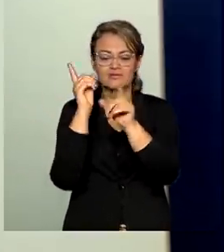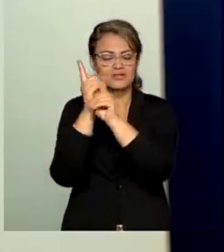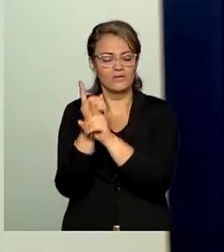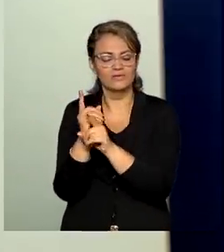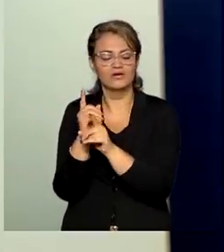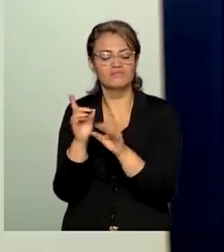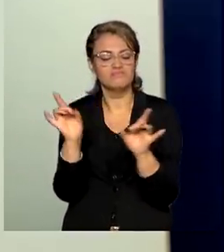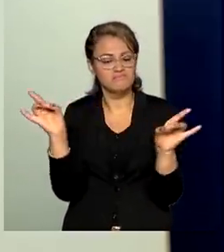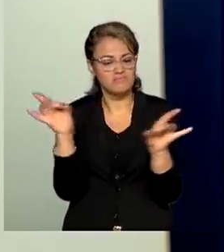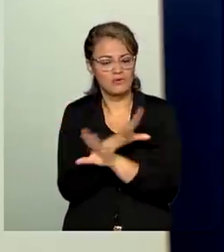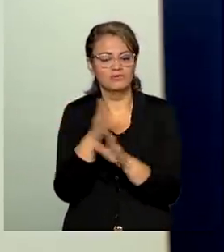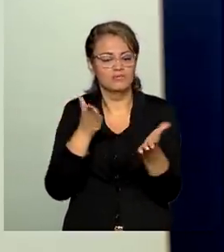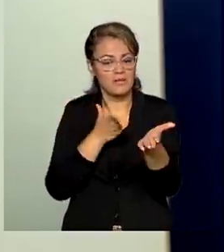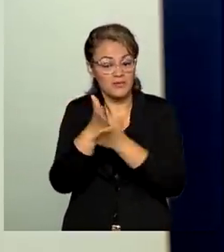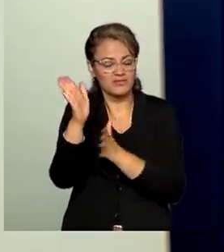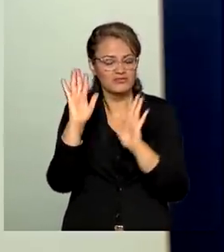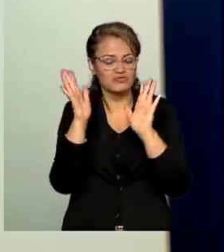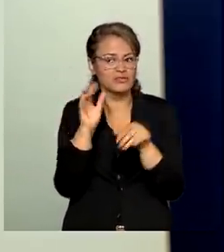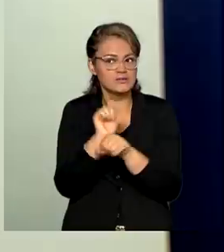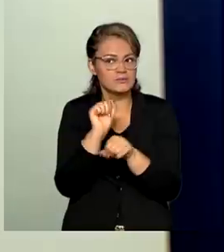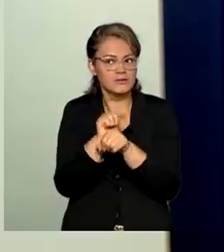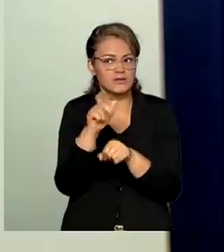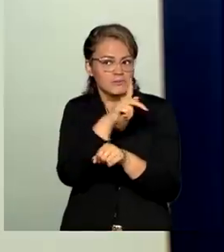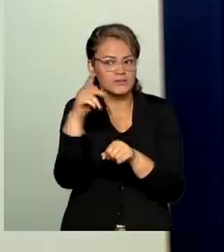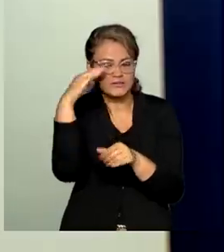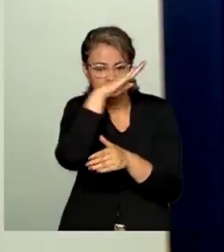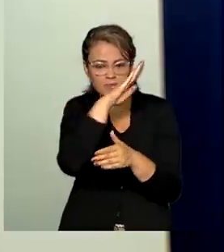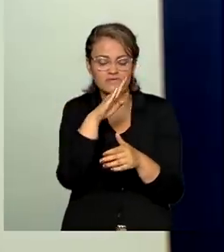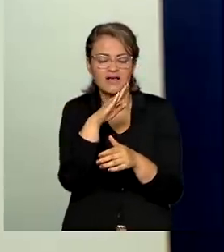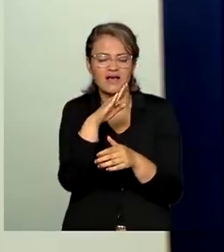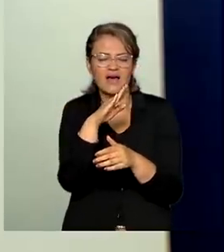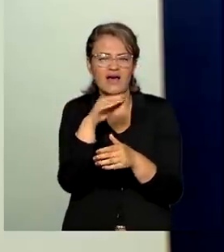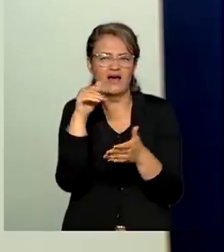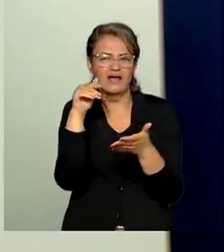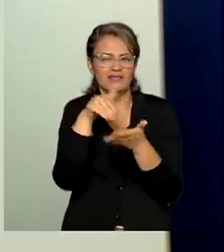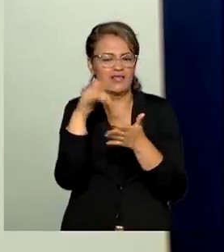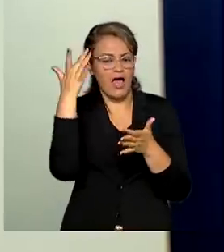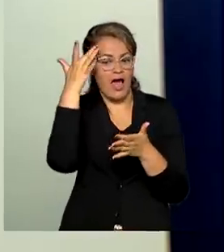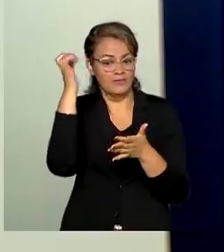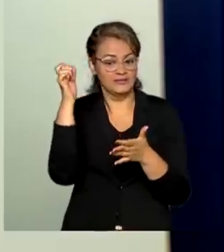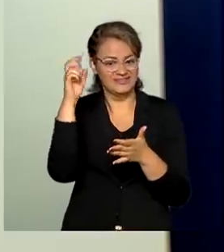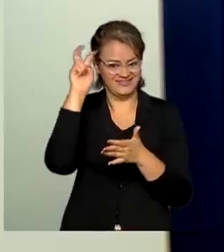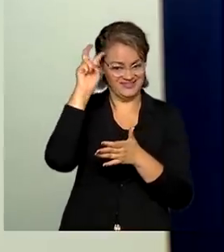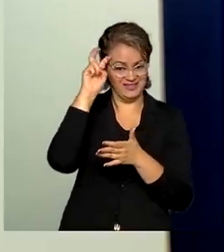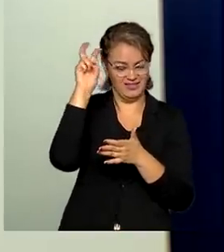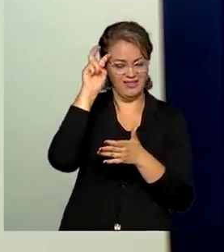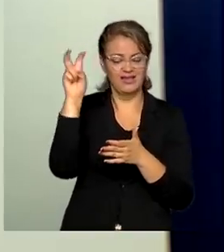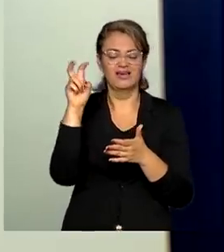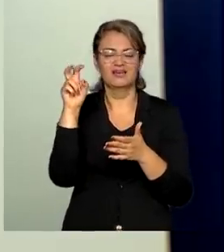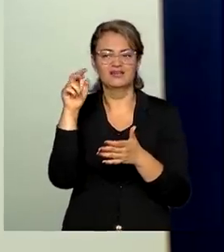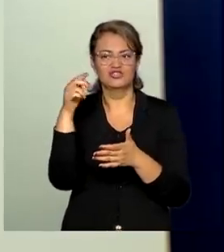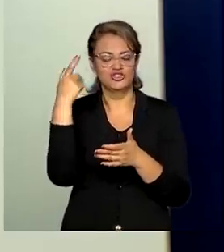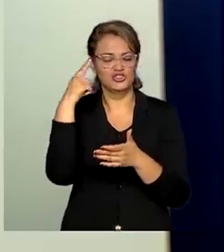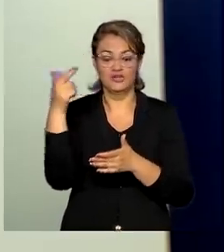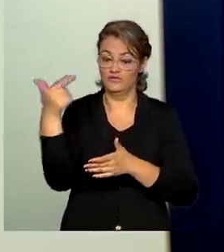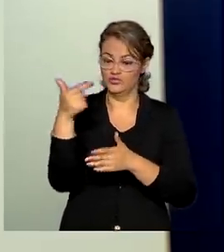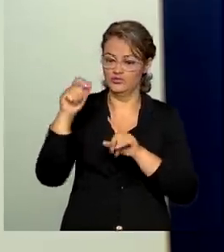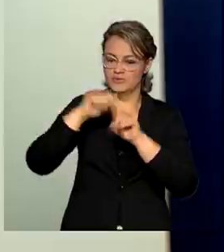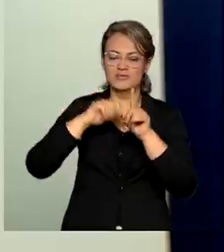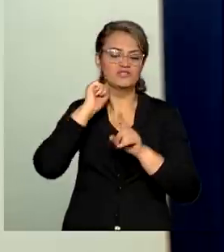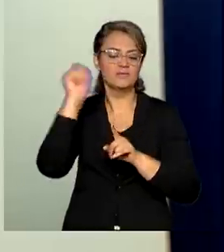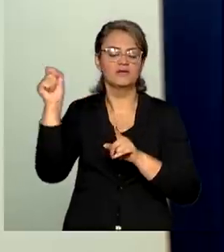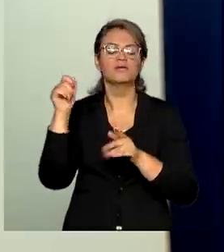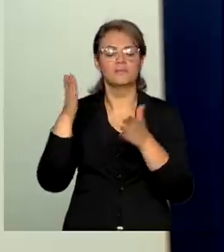pronto para ser sancionado e o presidente da República tem até amanhã, quinta-feira, dia 22 de abril, para